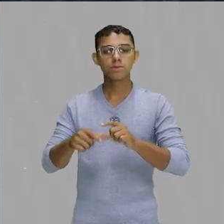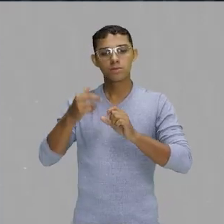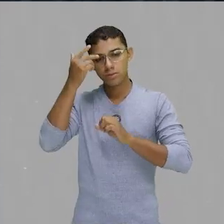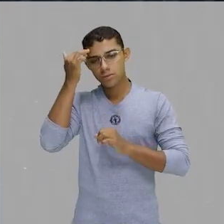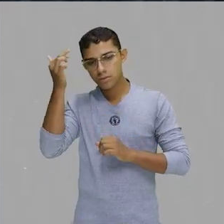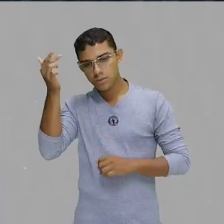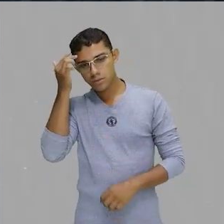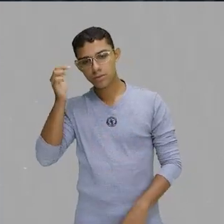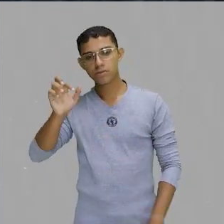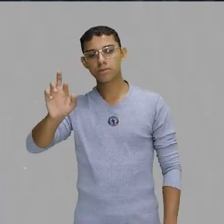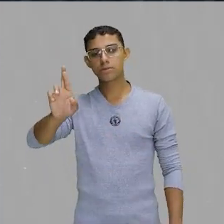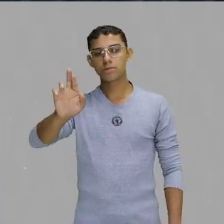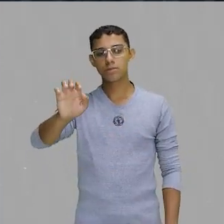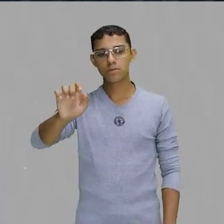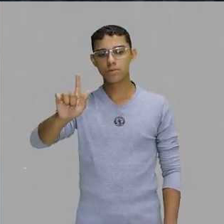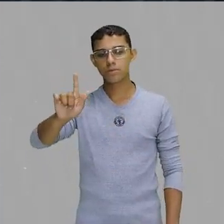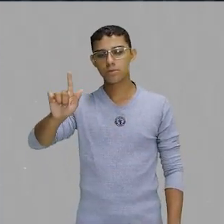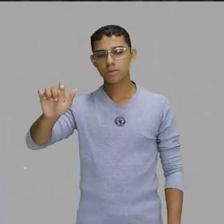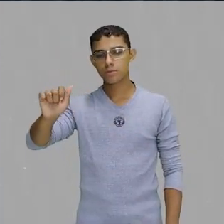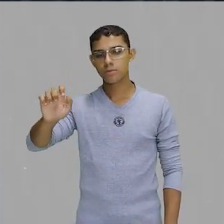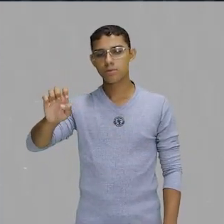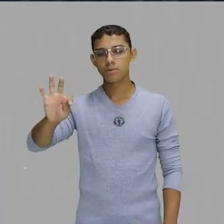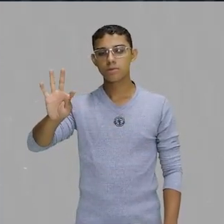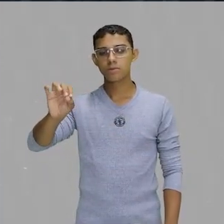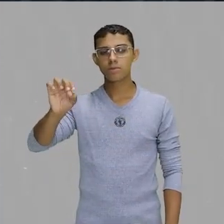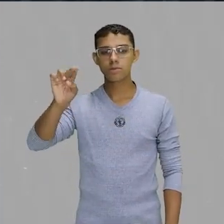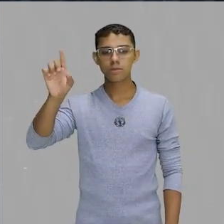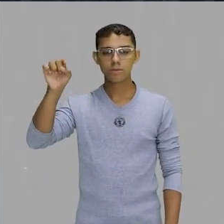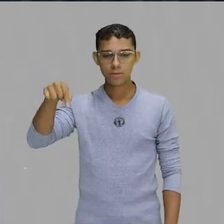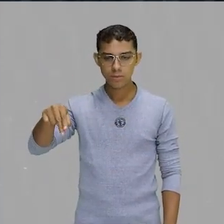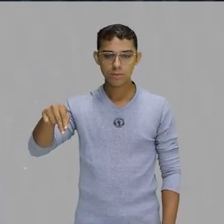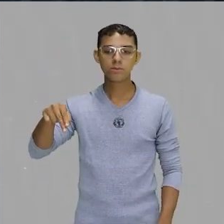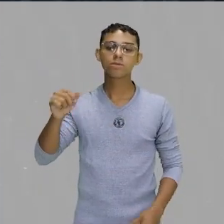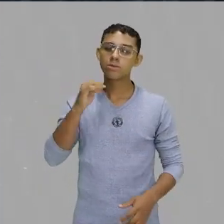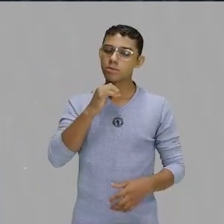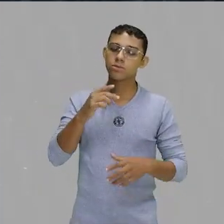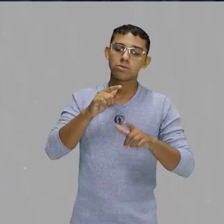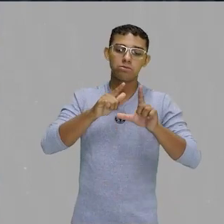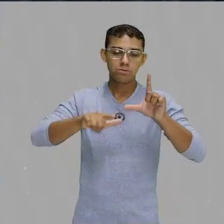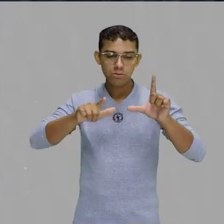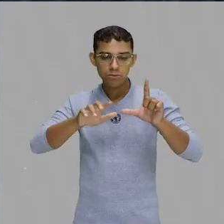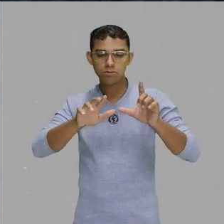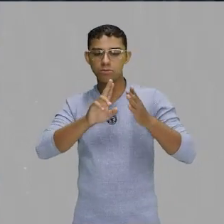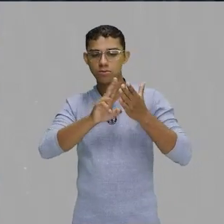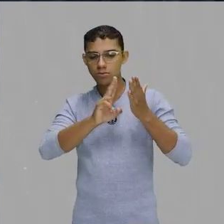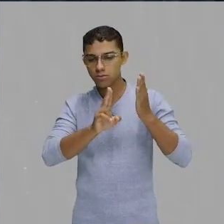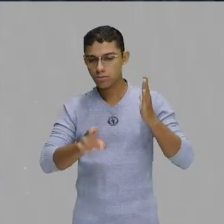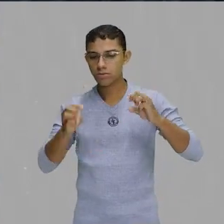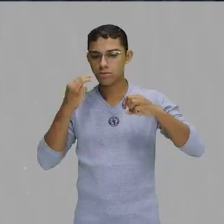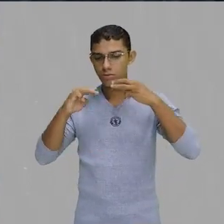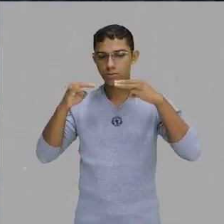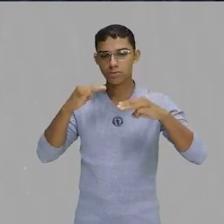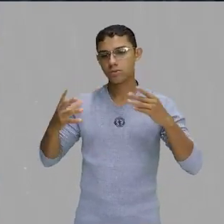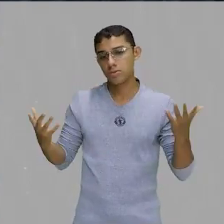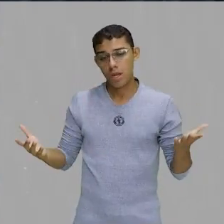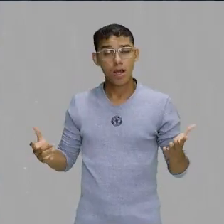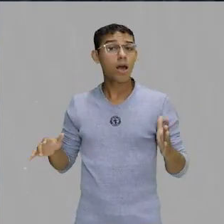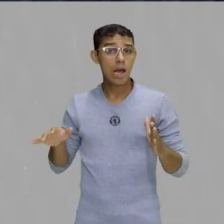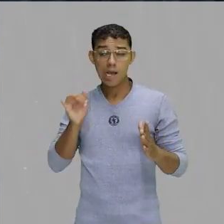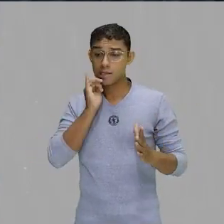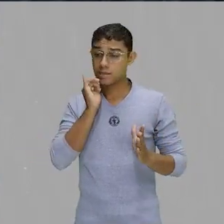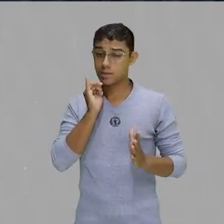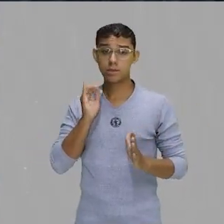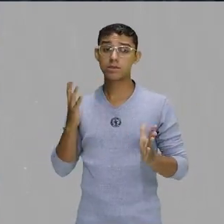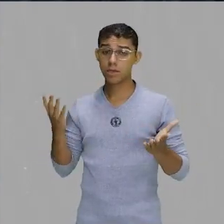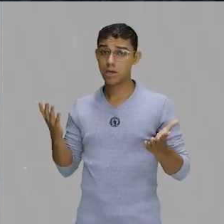vem trazendo críticos, tá? As suas letras, elas são consideradas obscenas,